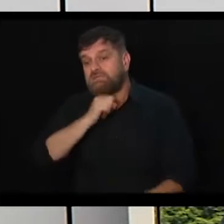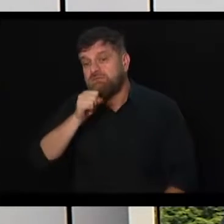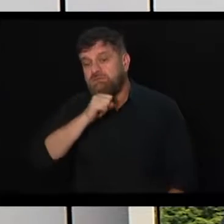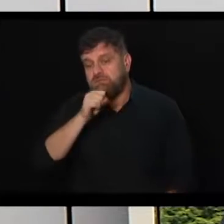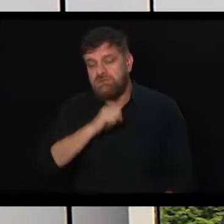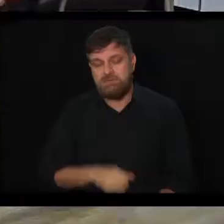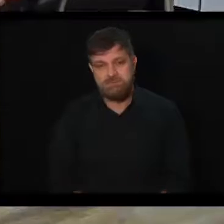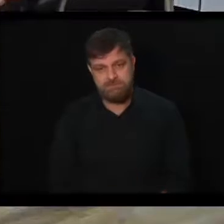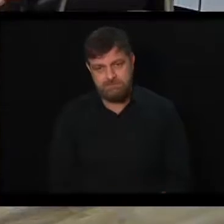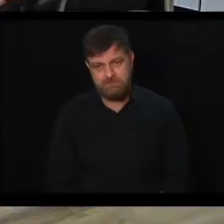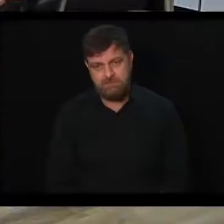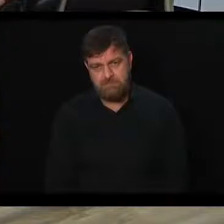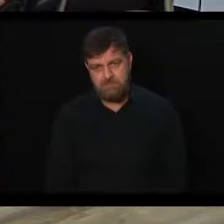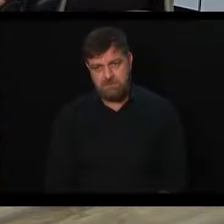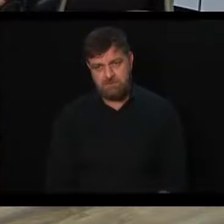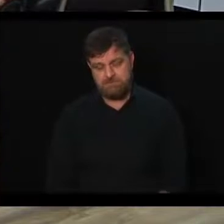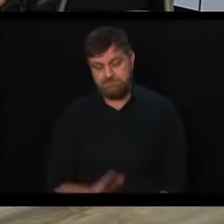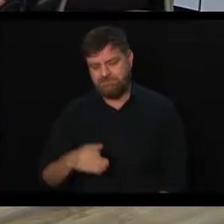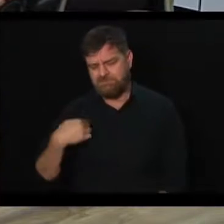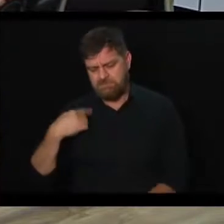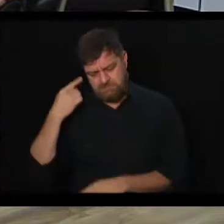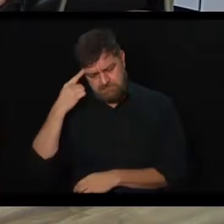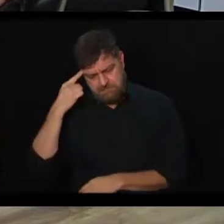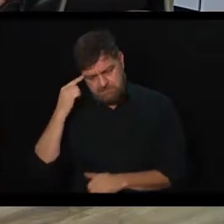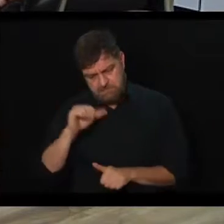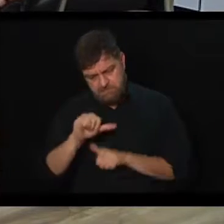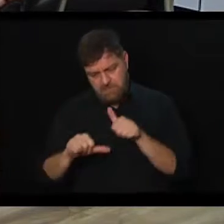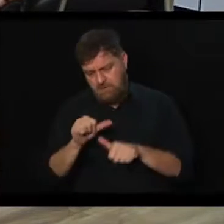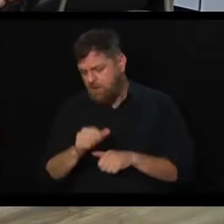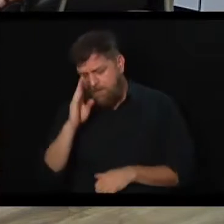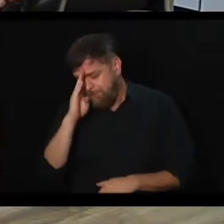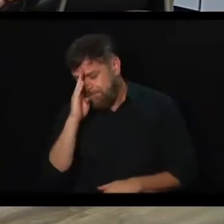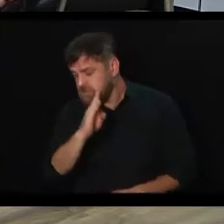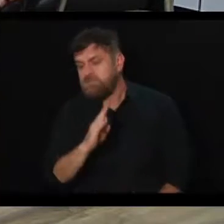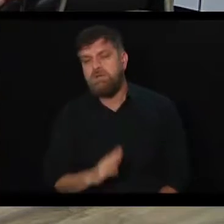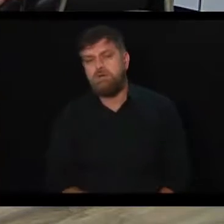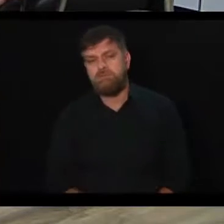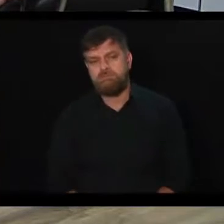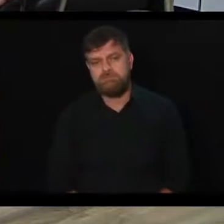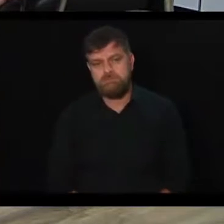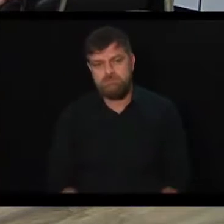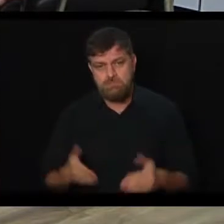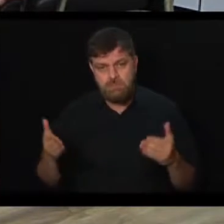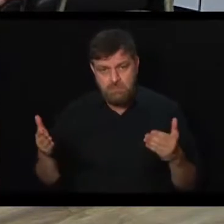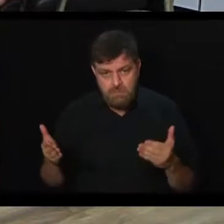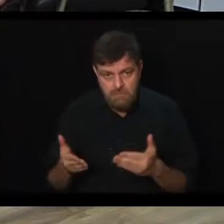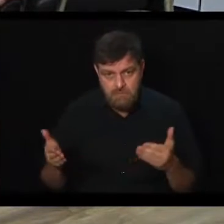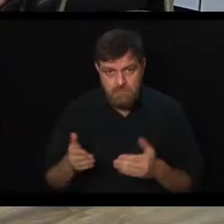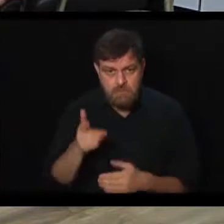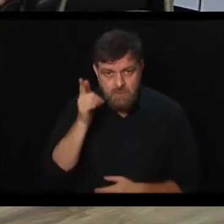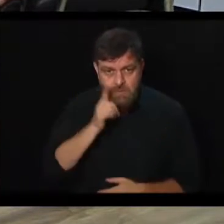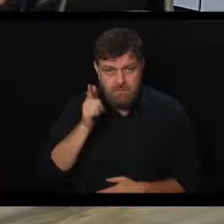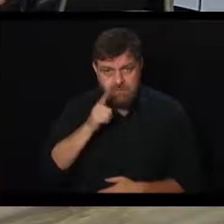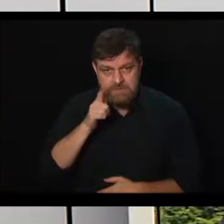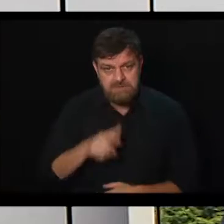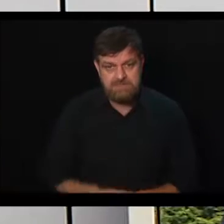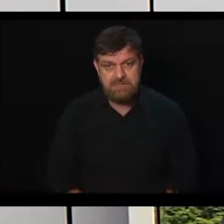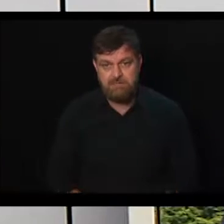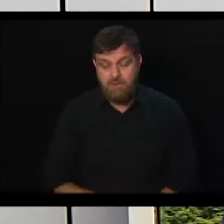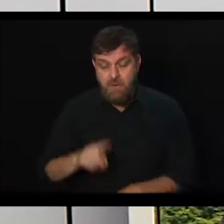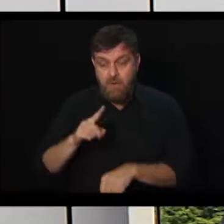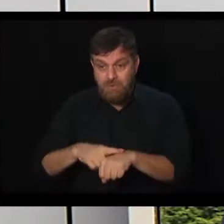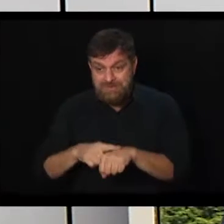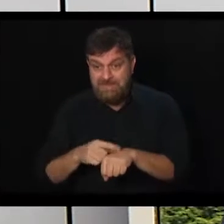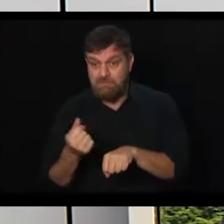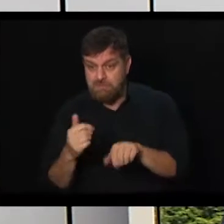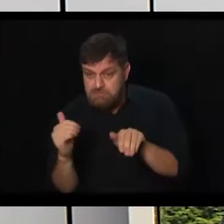Certo. Quando a gente fala nessas mudanças, qual é a principal? Olha, hoje você consegue aposentar por tempo de contribuição.